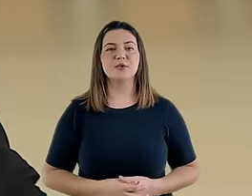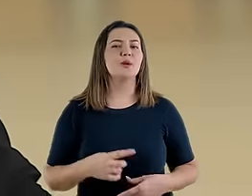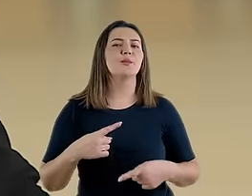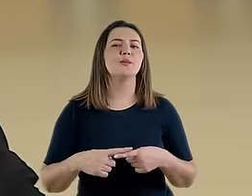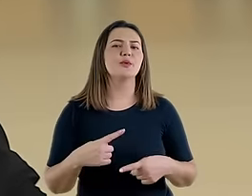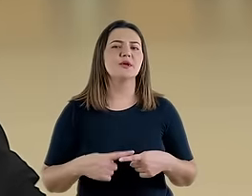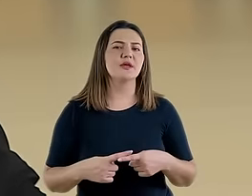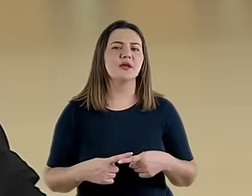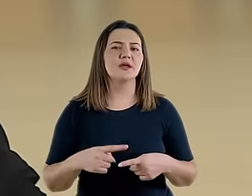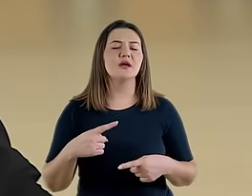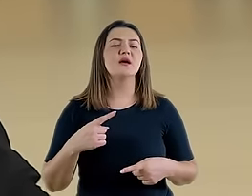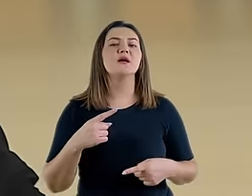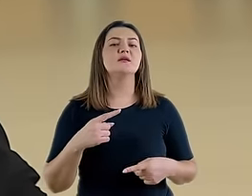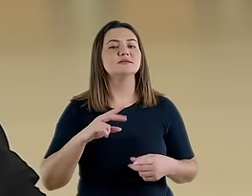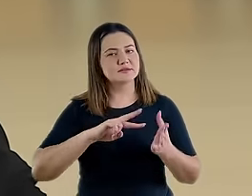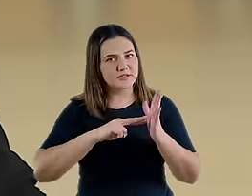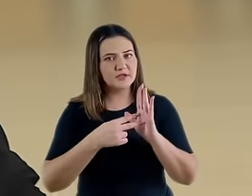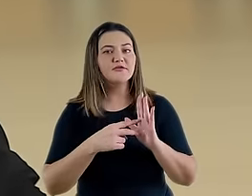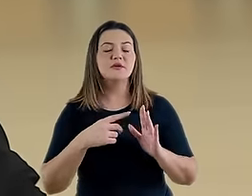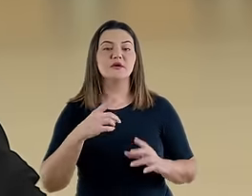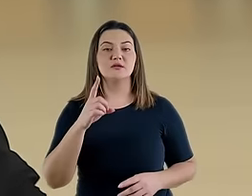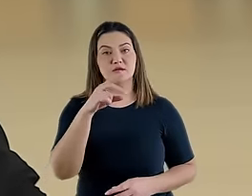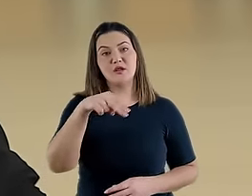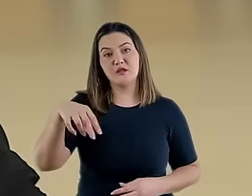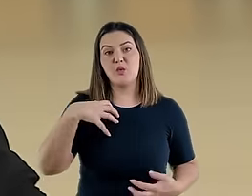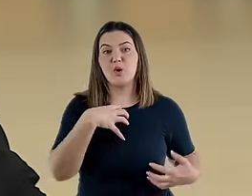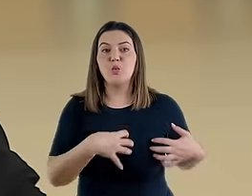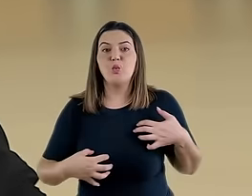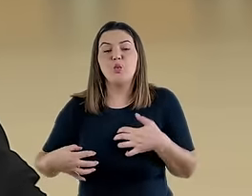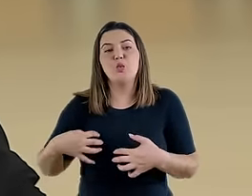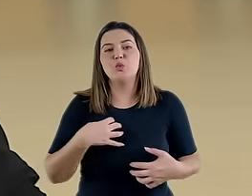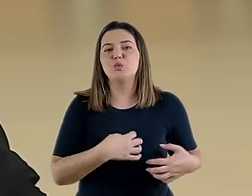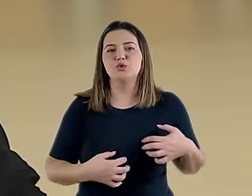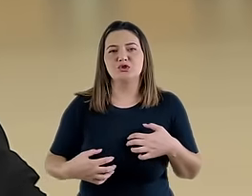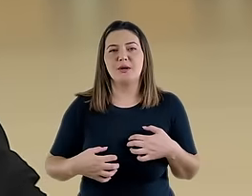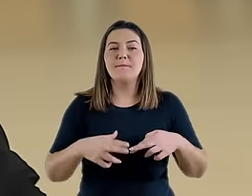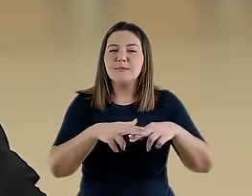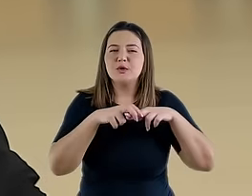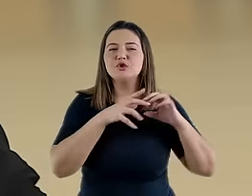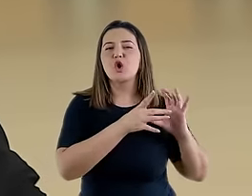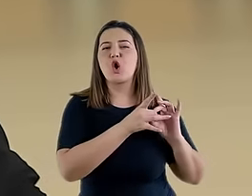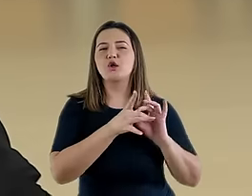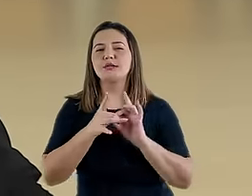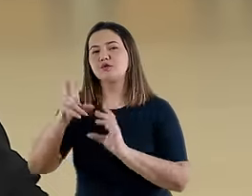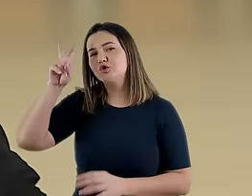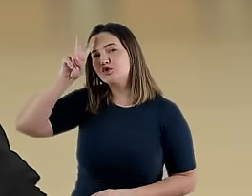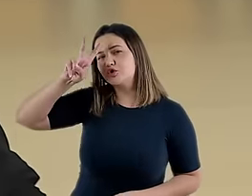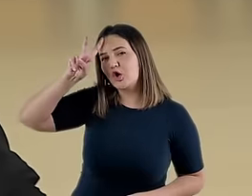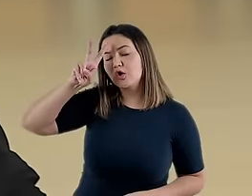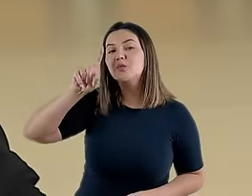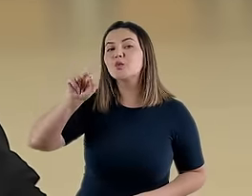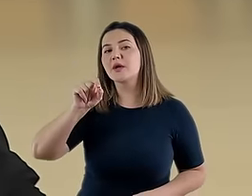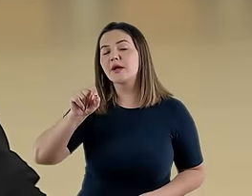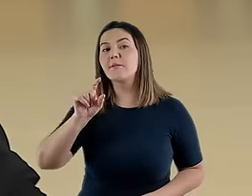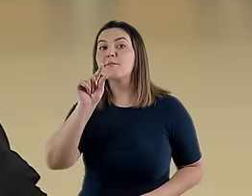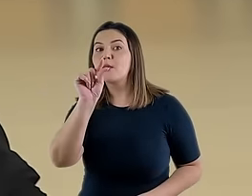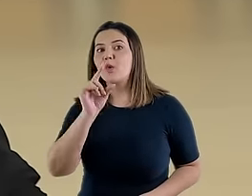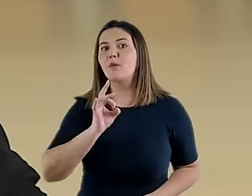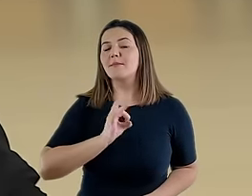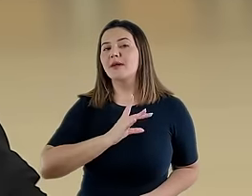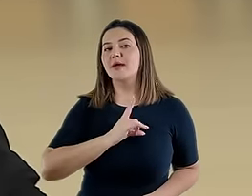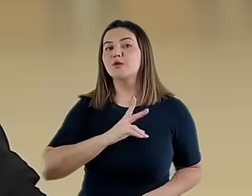Nenhuma razão é fornecida para essa angústia do profeta. Entretanto, o contexto histórico pode indicar que ele estava apreensivo, porque